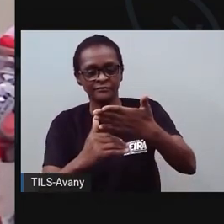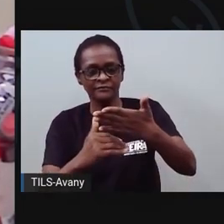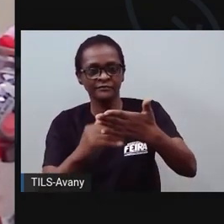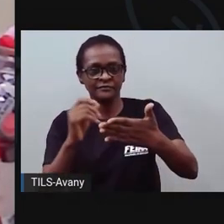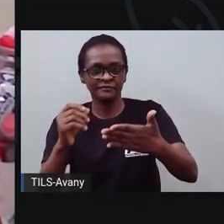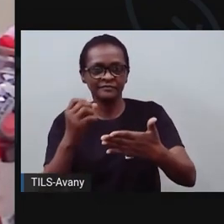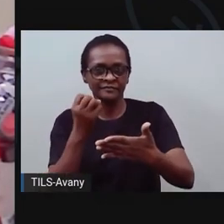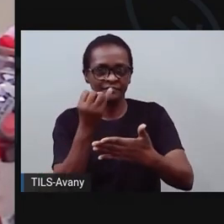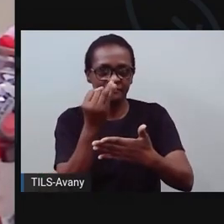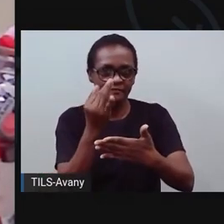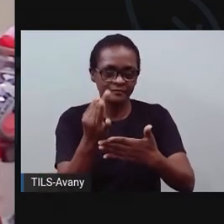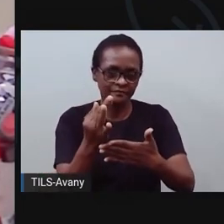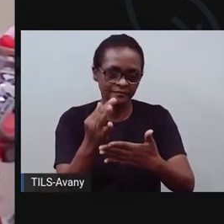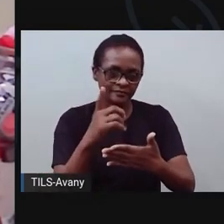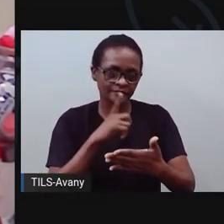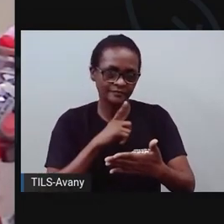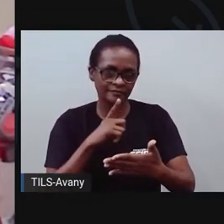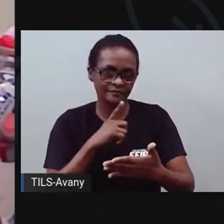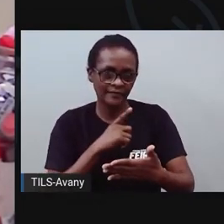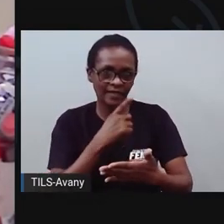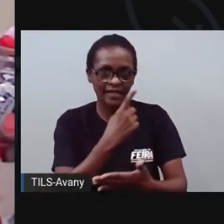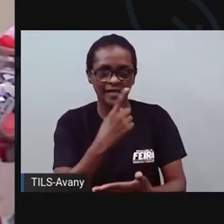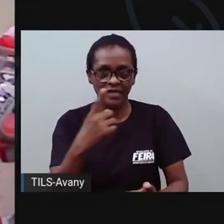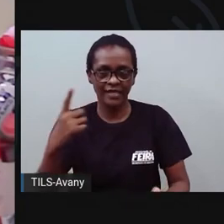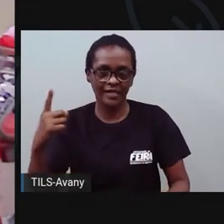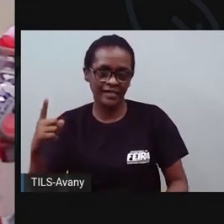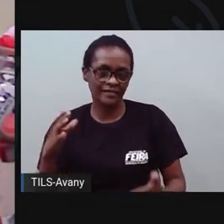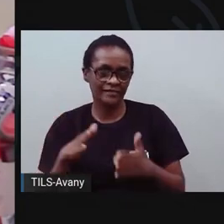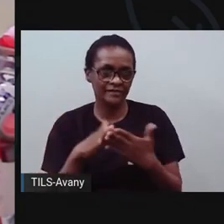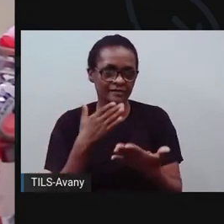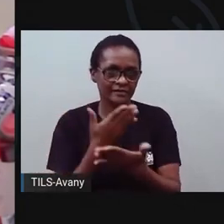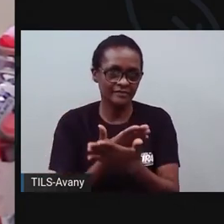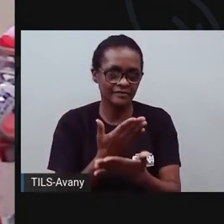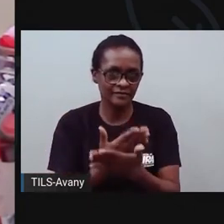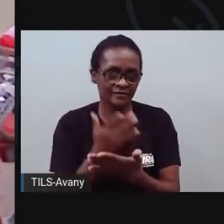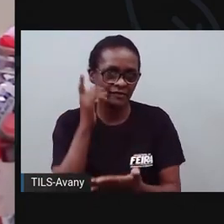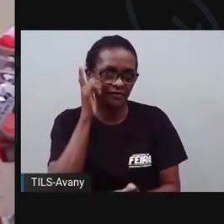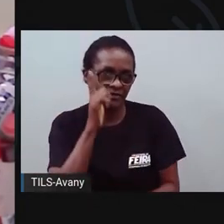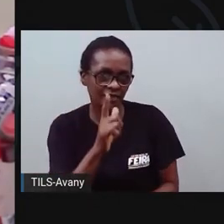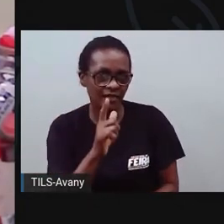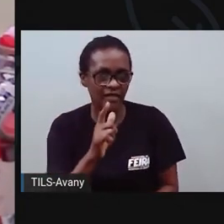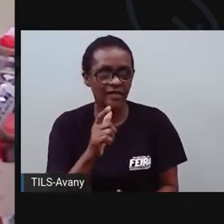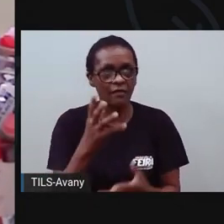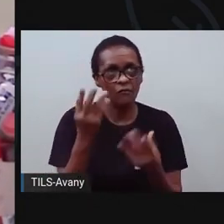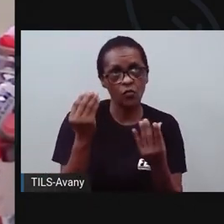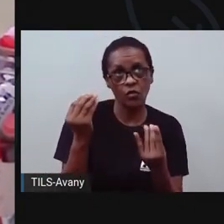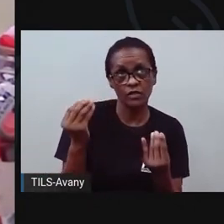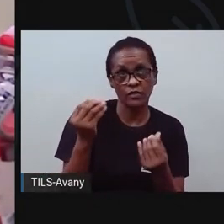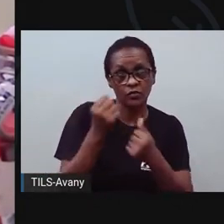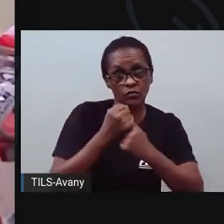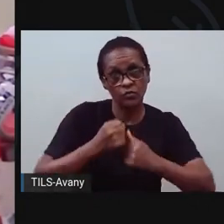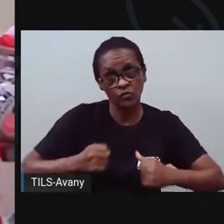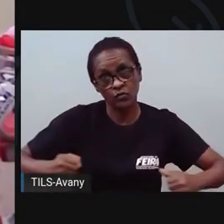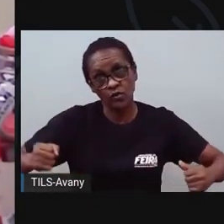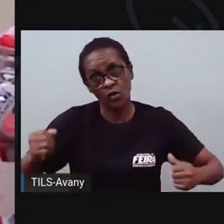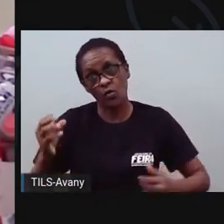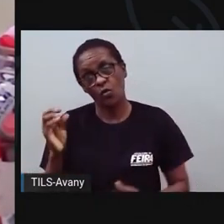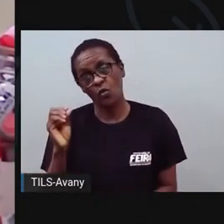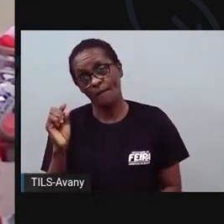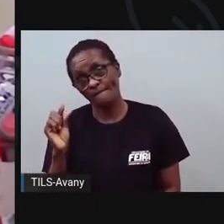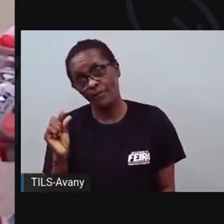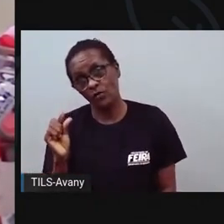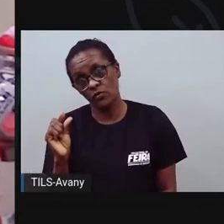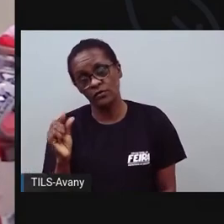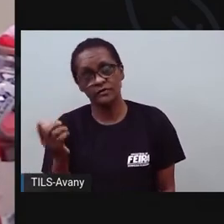itens distribuídos varia de acordo com o porte de cada unidade escolar. especificando, né, essa imagem que está aqui do